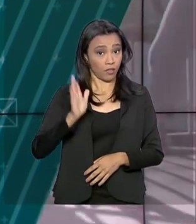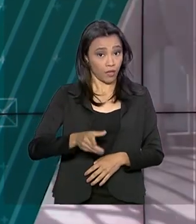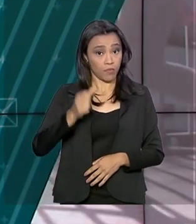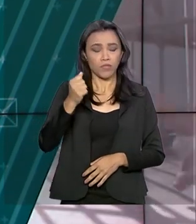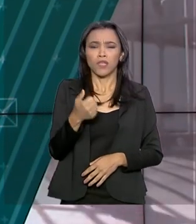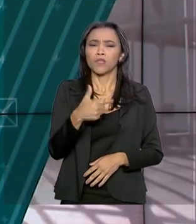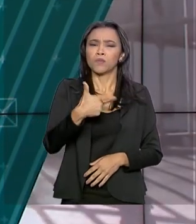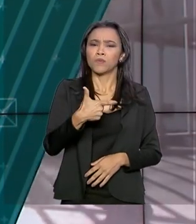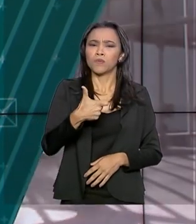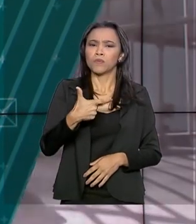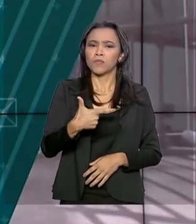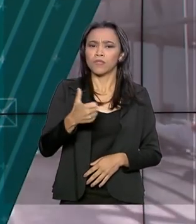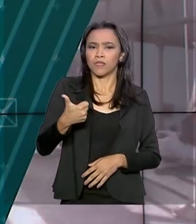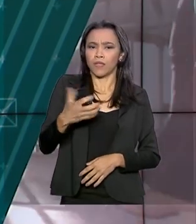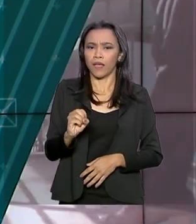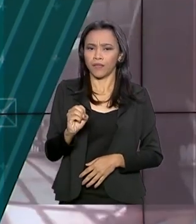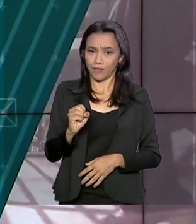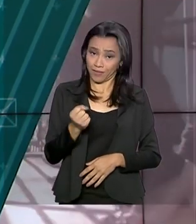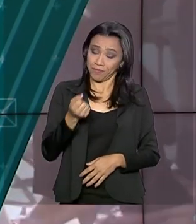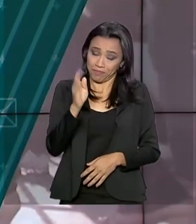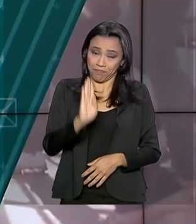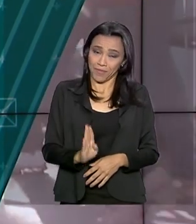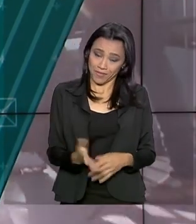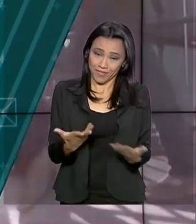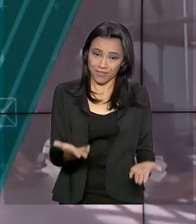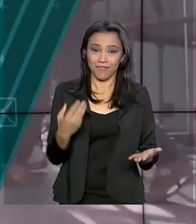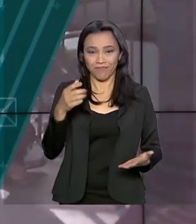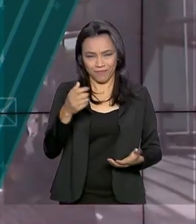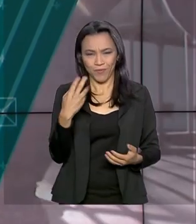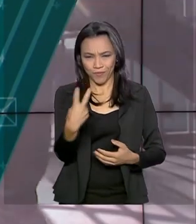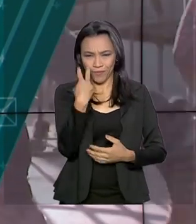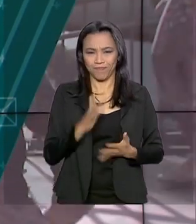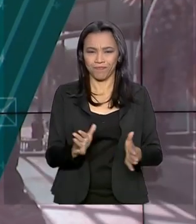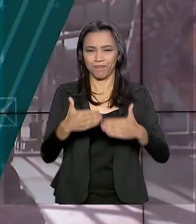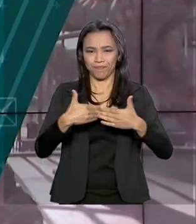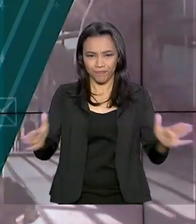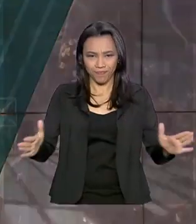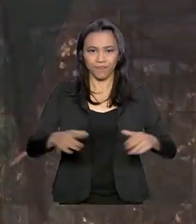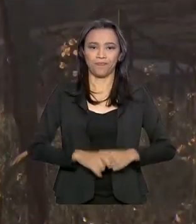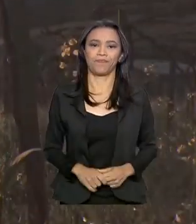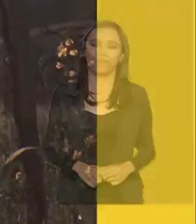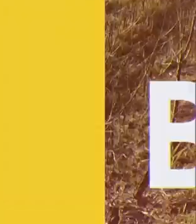de brasileiros segundo o IBGE. Fique com a gente, Brasil em dia já está no ar.